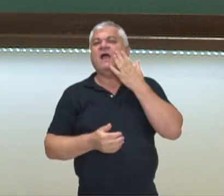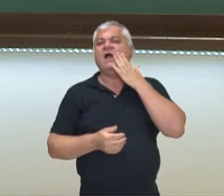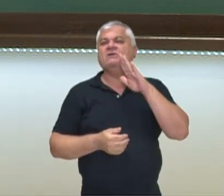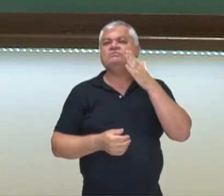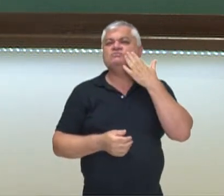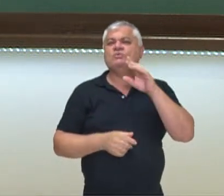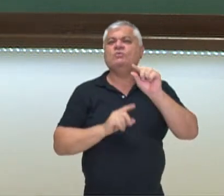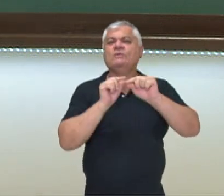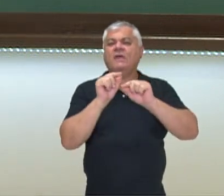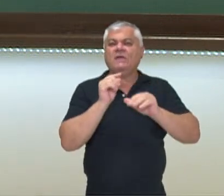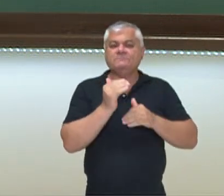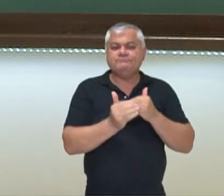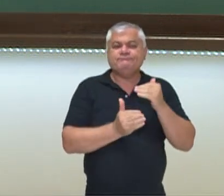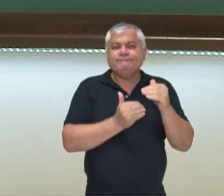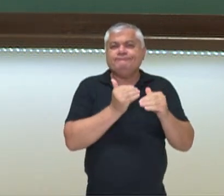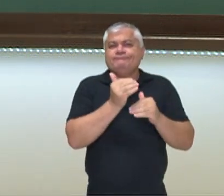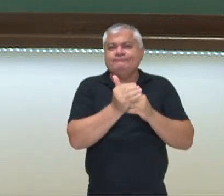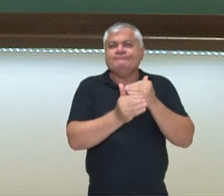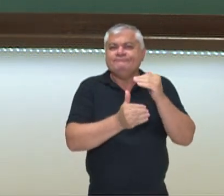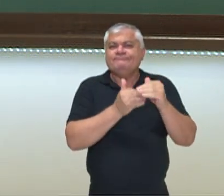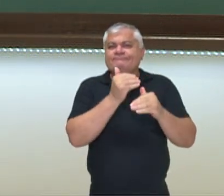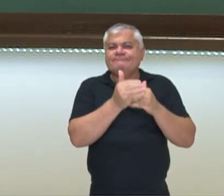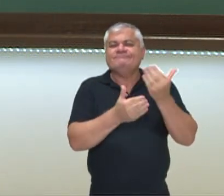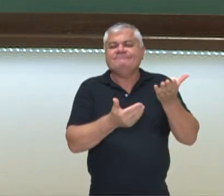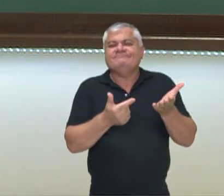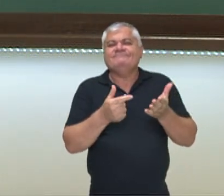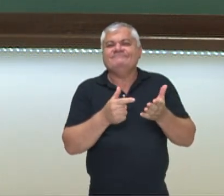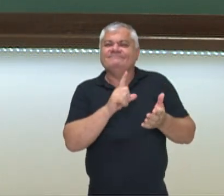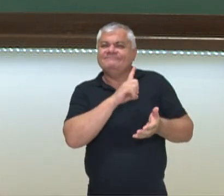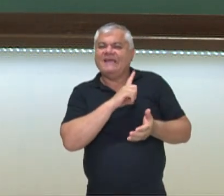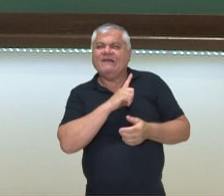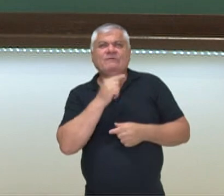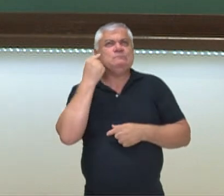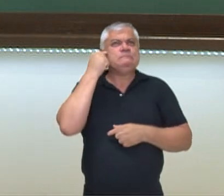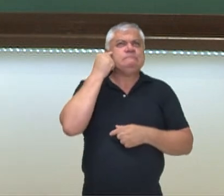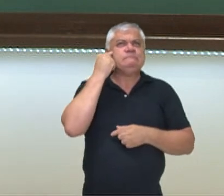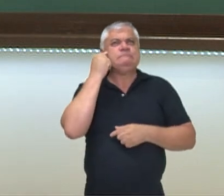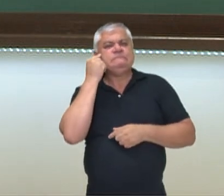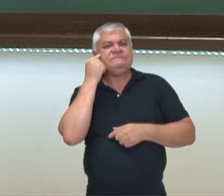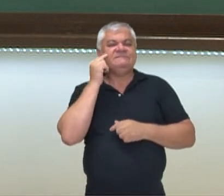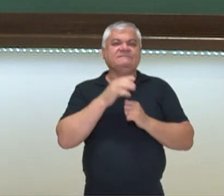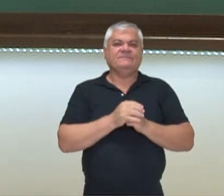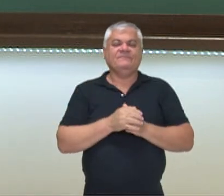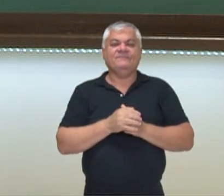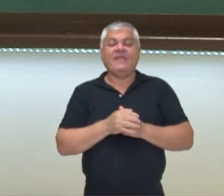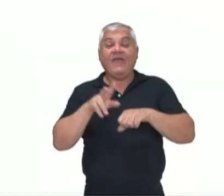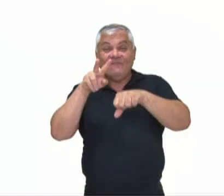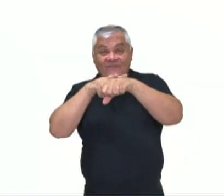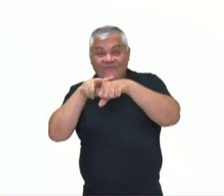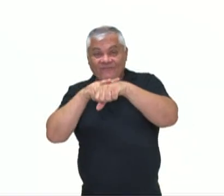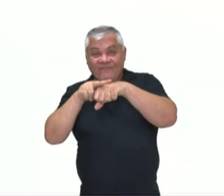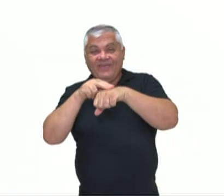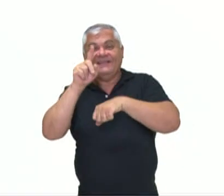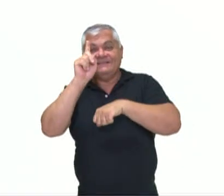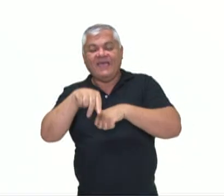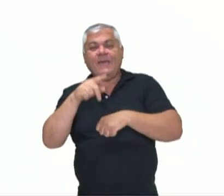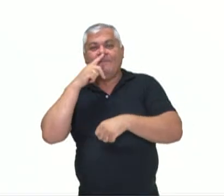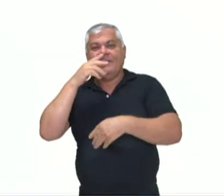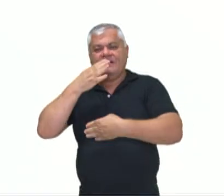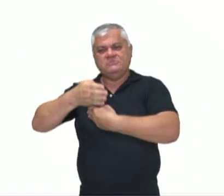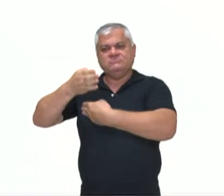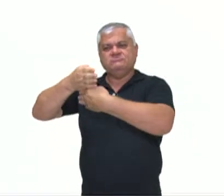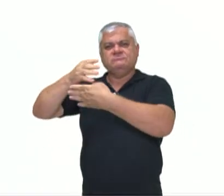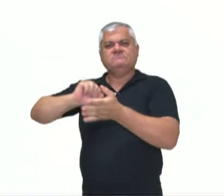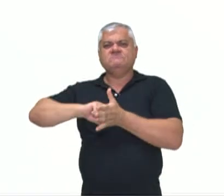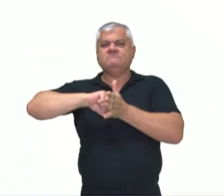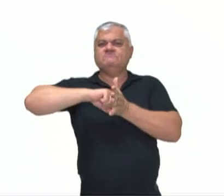os que estavam à mercê ainda no processo de decisão. E usem em verdinho aqui a chamada cortina de ferro,